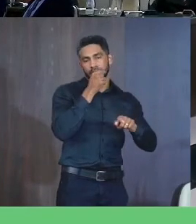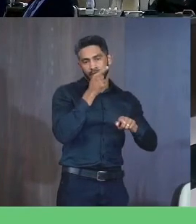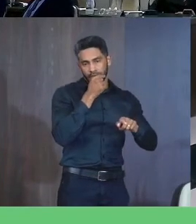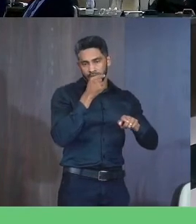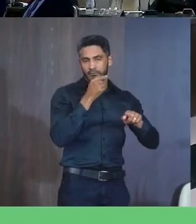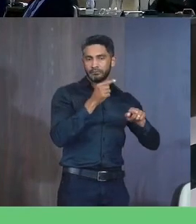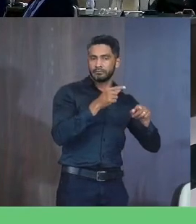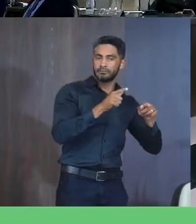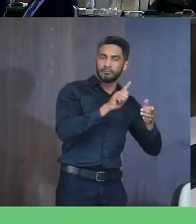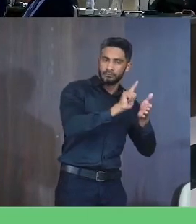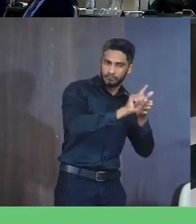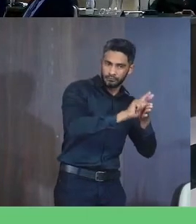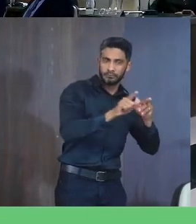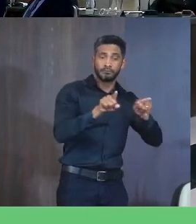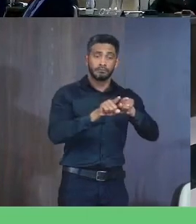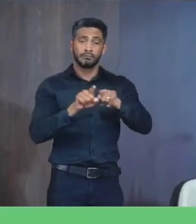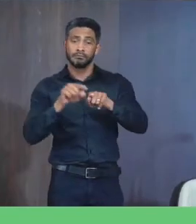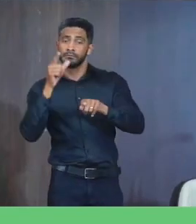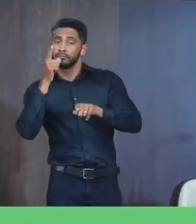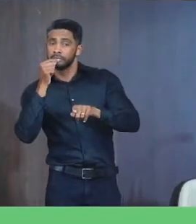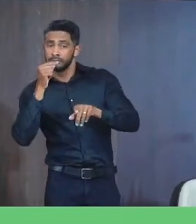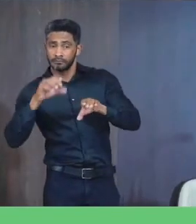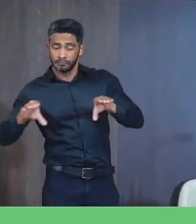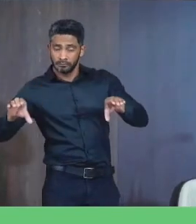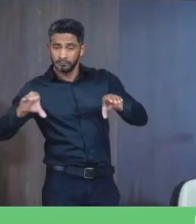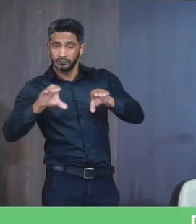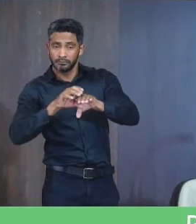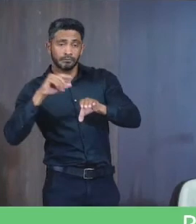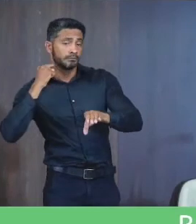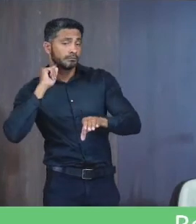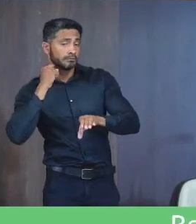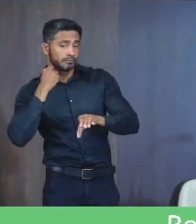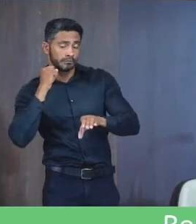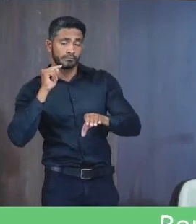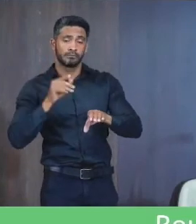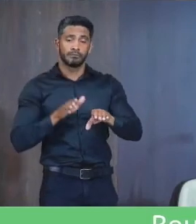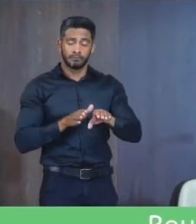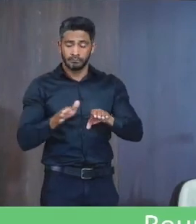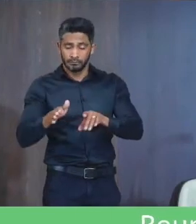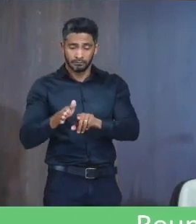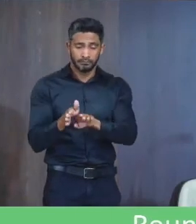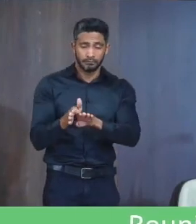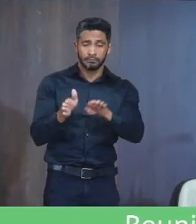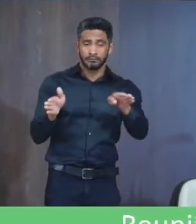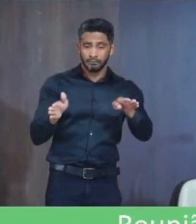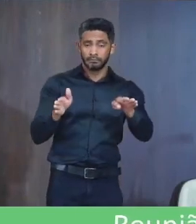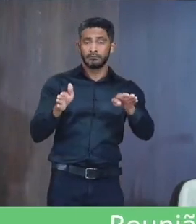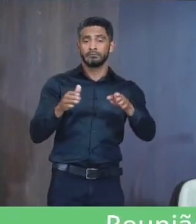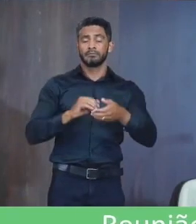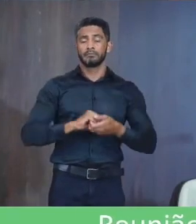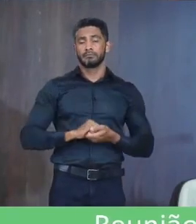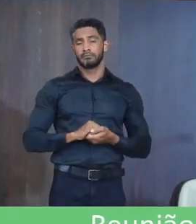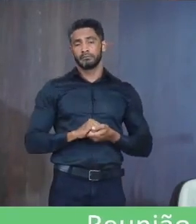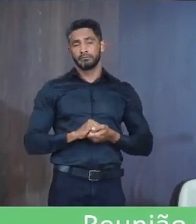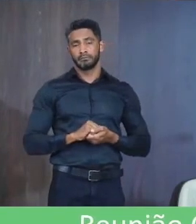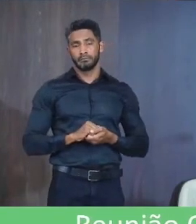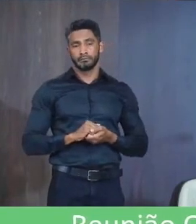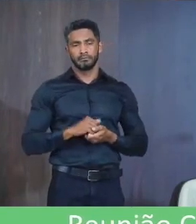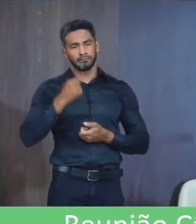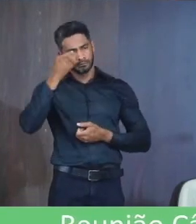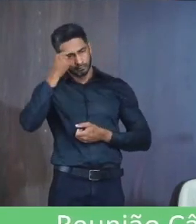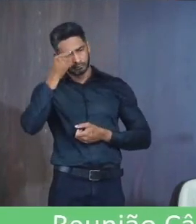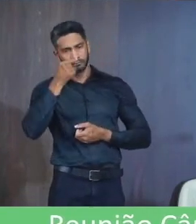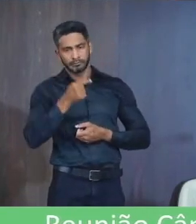coletora E direcionada A uma estação De tratamento De esgoto A